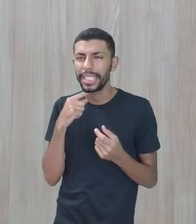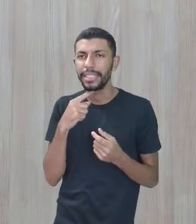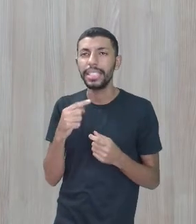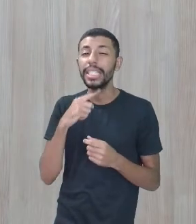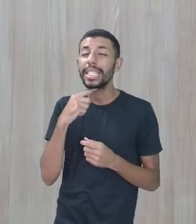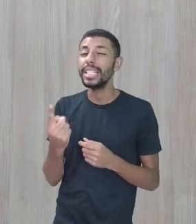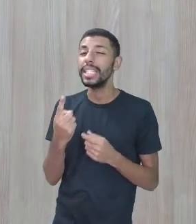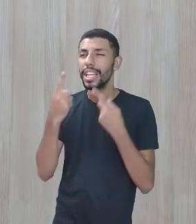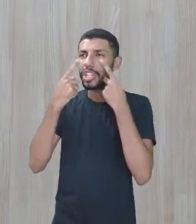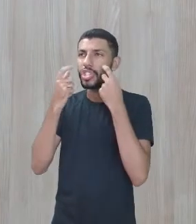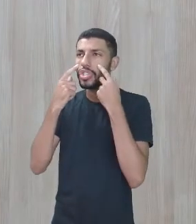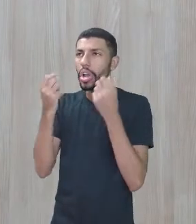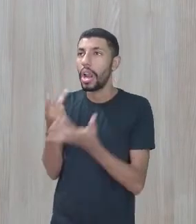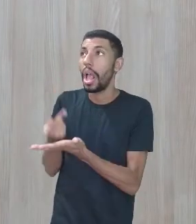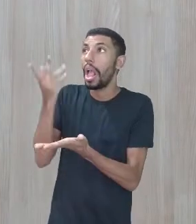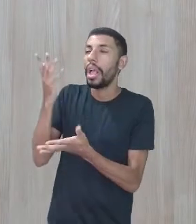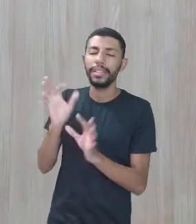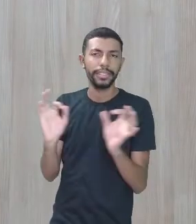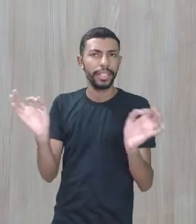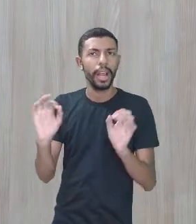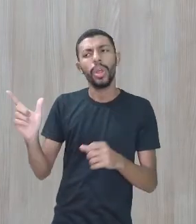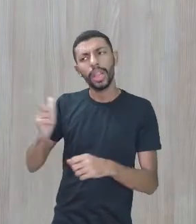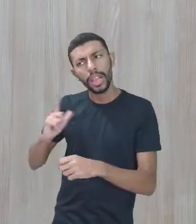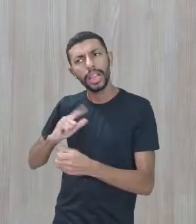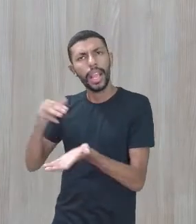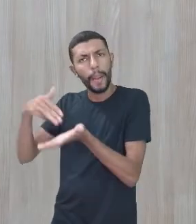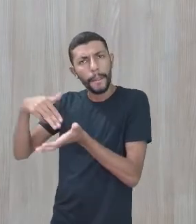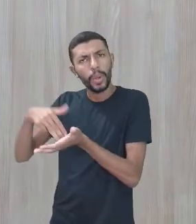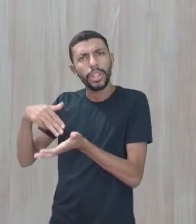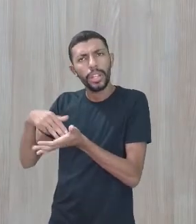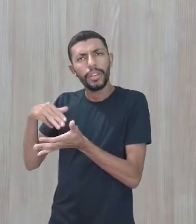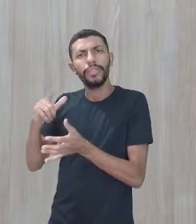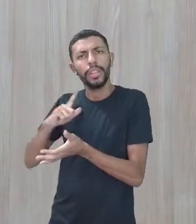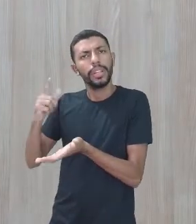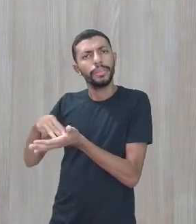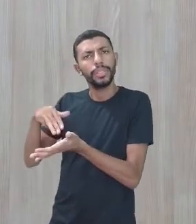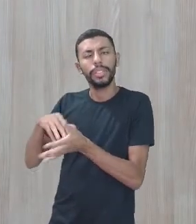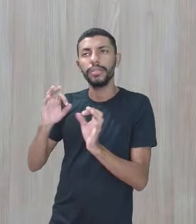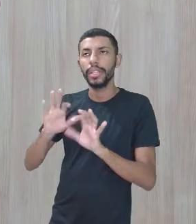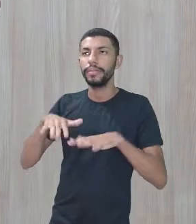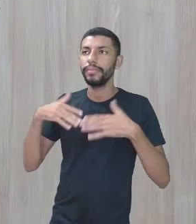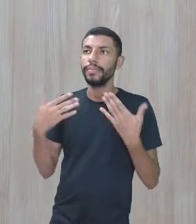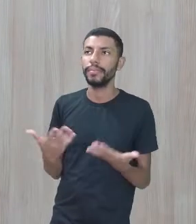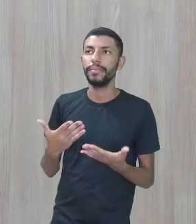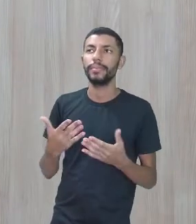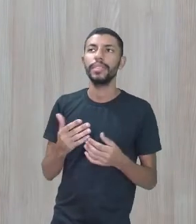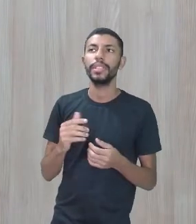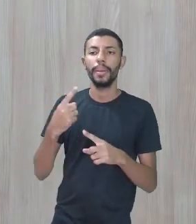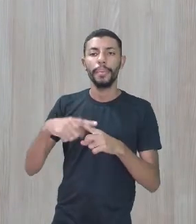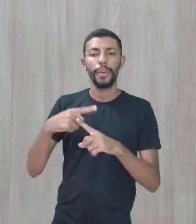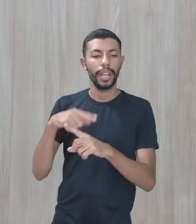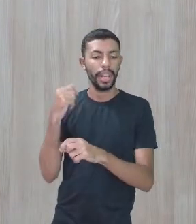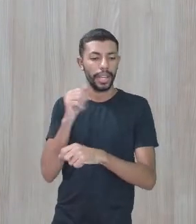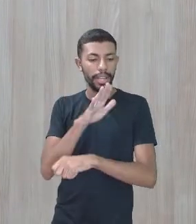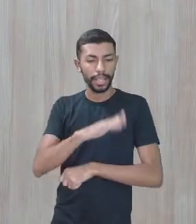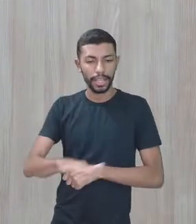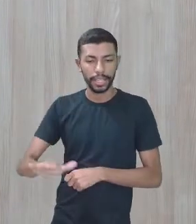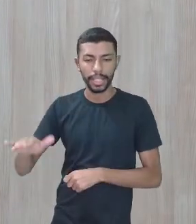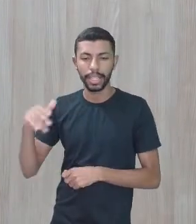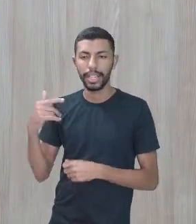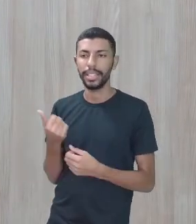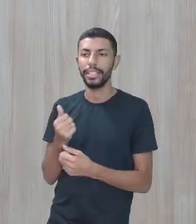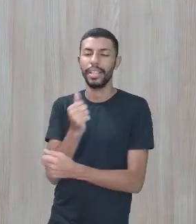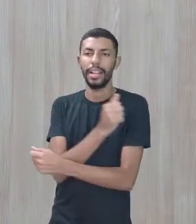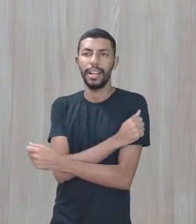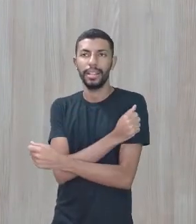Existe uma causa para aquele choro. Porque criança, o estudante, ele sorri de maneira muito natural, muito